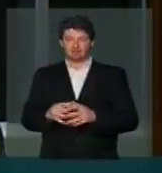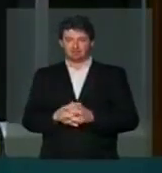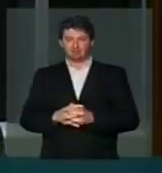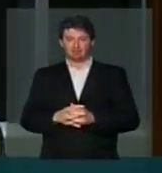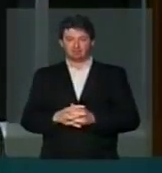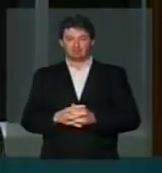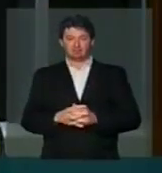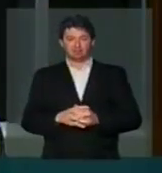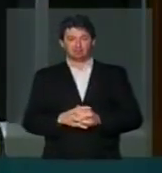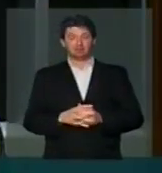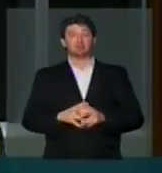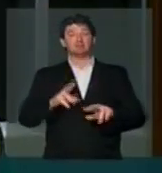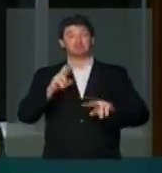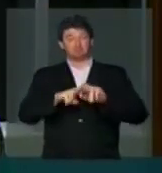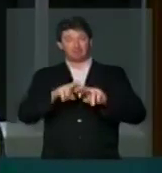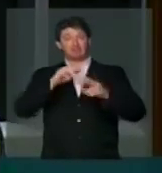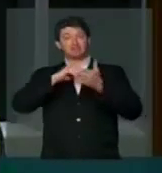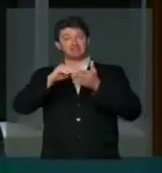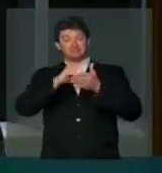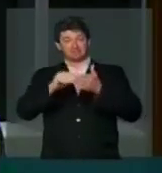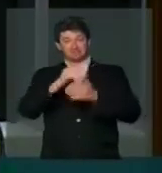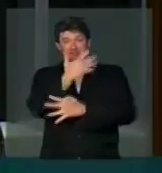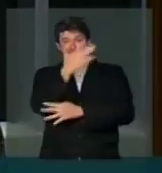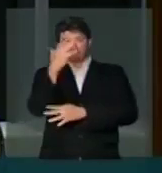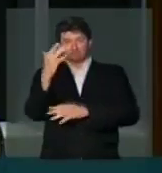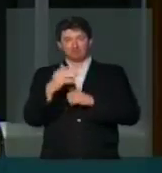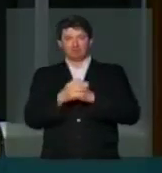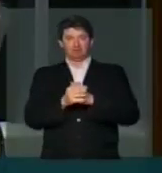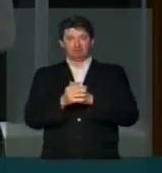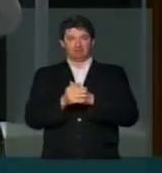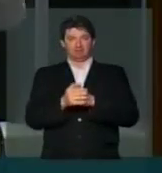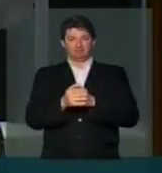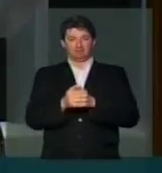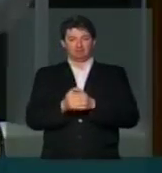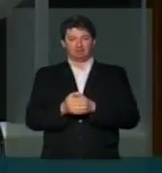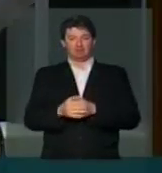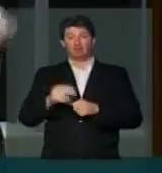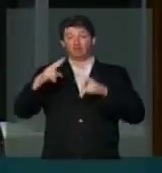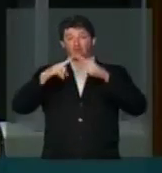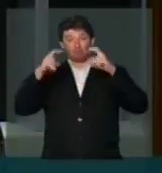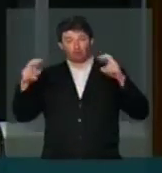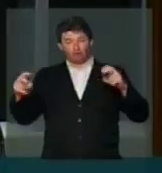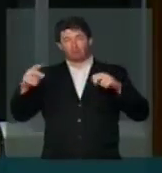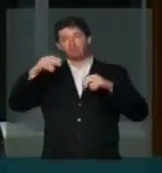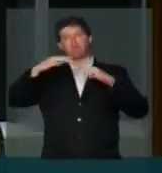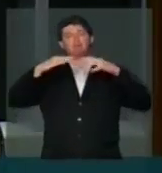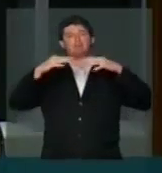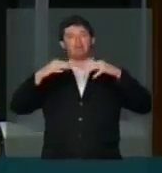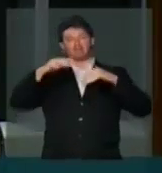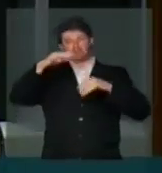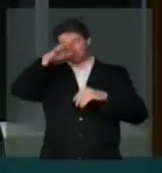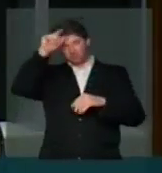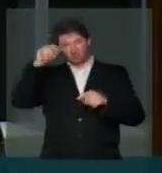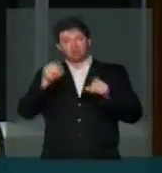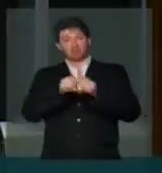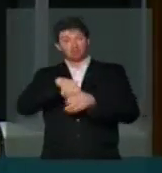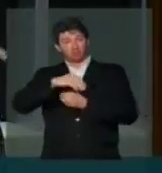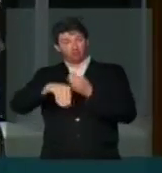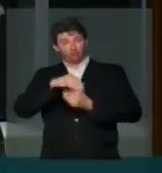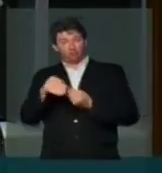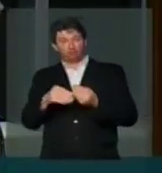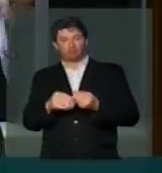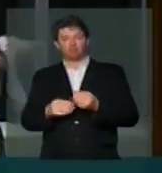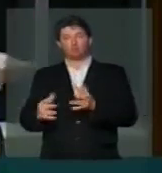Prendeu o secretário de meio ambiente em Óbidos. Prendeu pessoas lá em Florianópolis e Manaus envolvidos